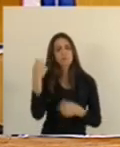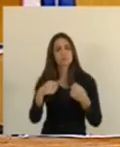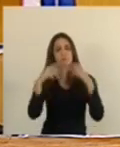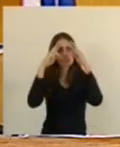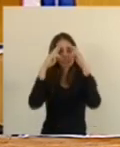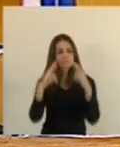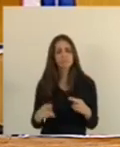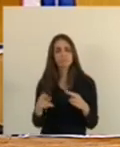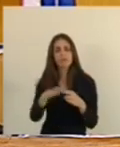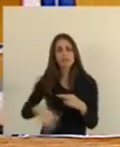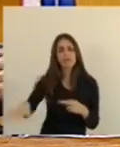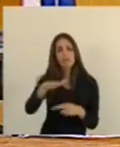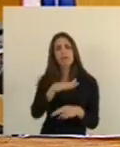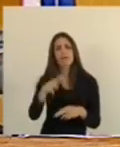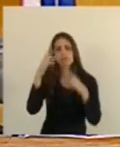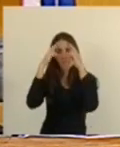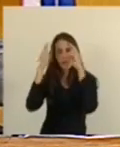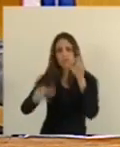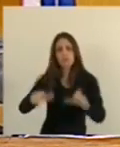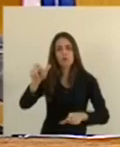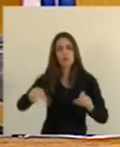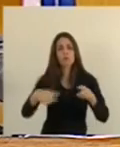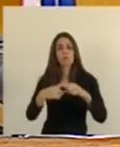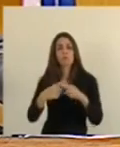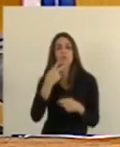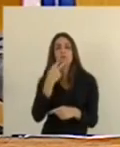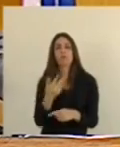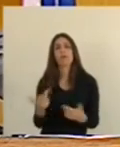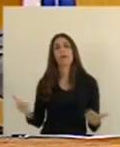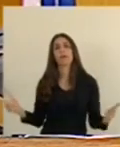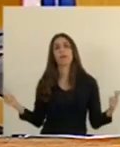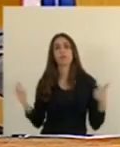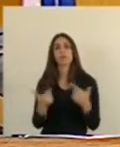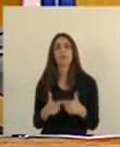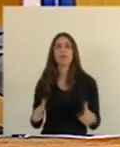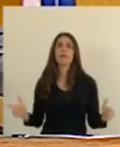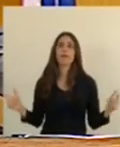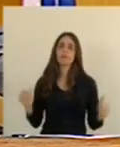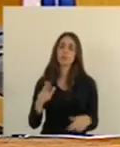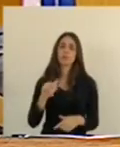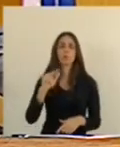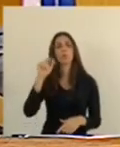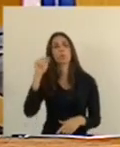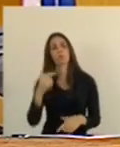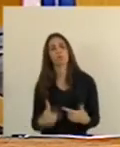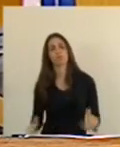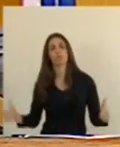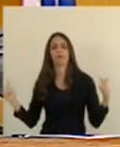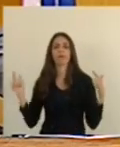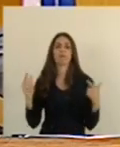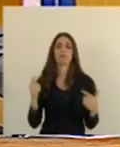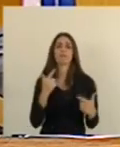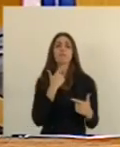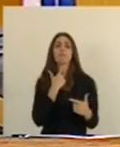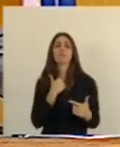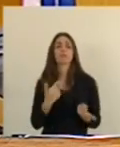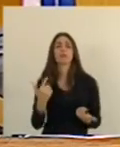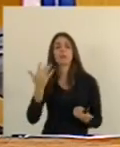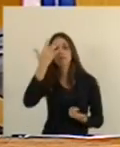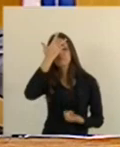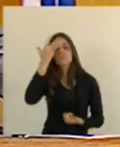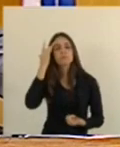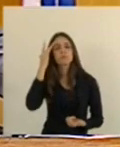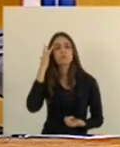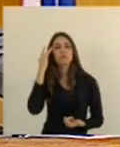respeitadas Daqui a pouco A gente vai dizer Que nunca existiu Nunca existiu Aquela vontade Do cidadão